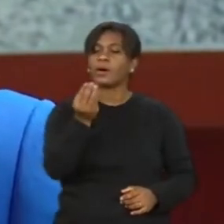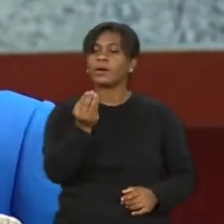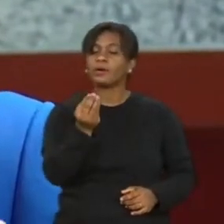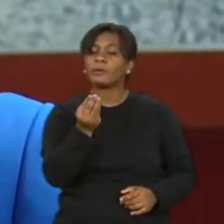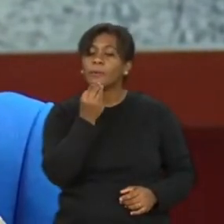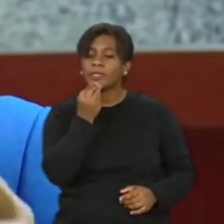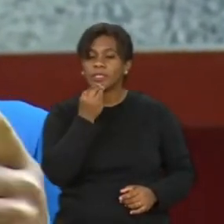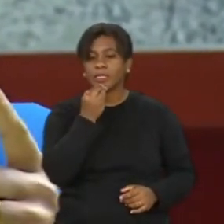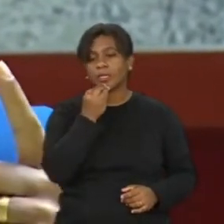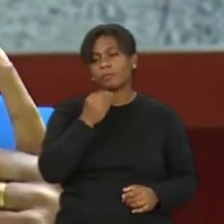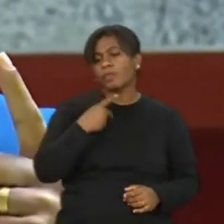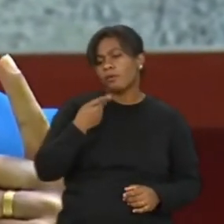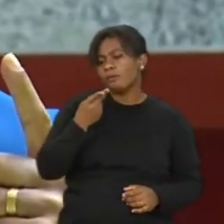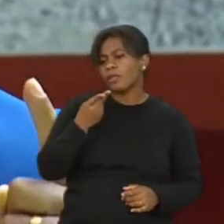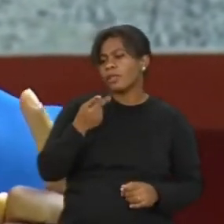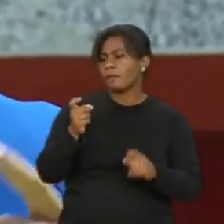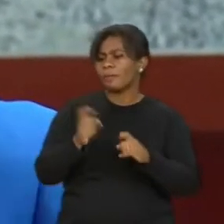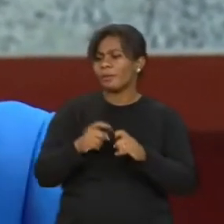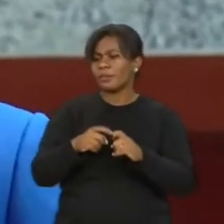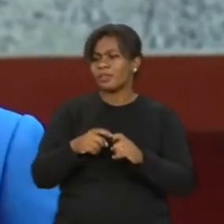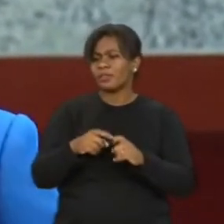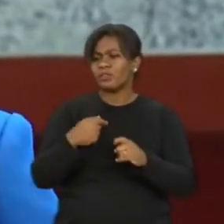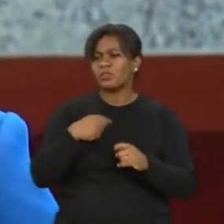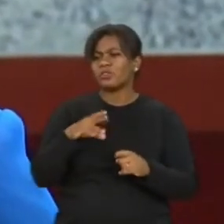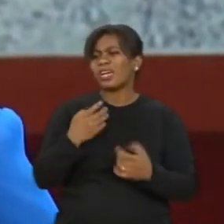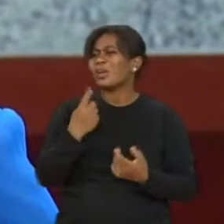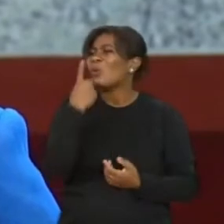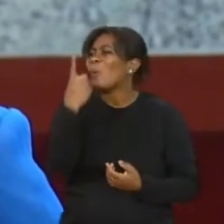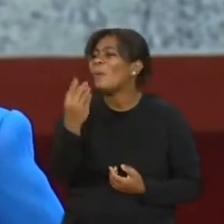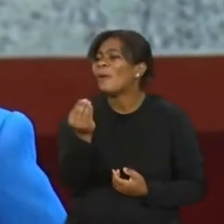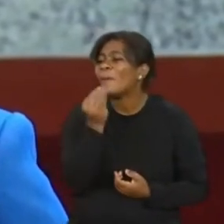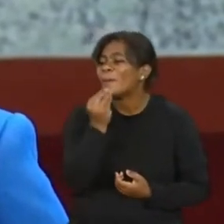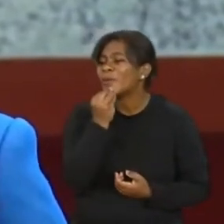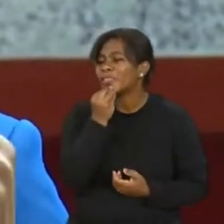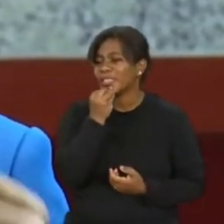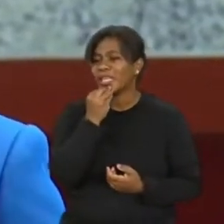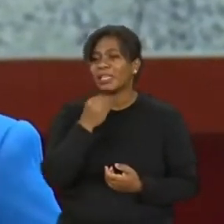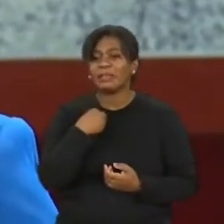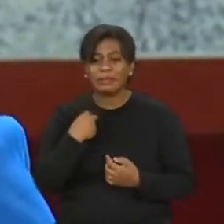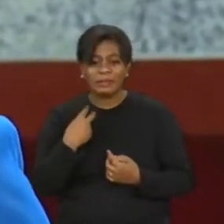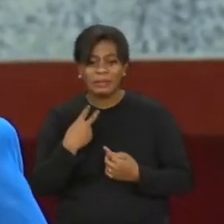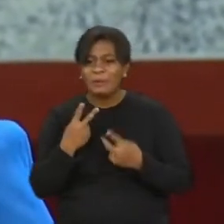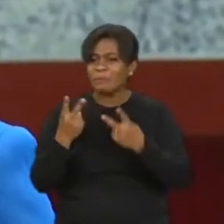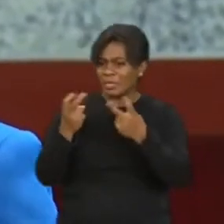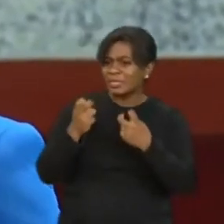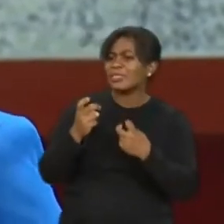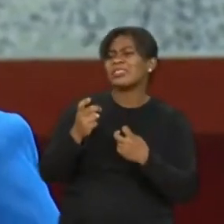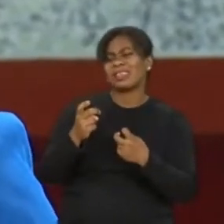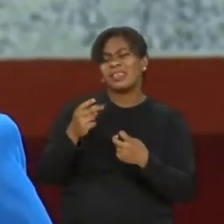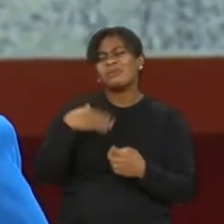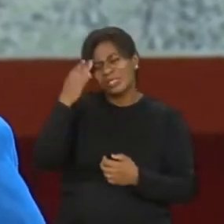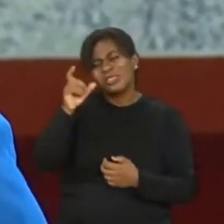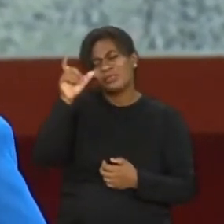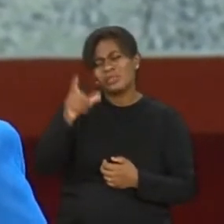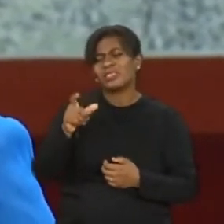falei para a médica, olha, me dá só mais uma chance. Falei para ela, olha, eu reconheço o seu trabalho, eu sei do que vocês são